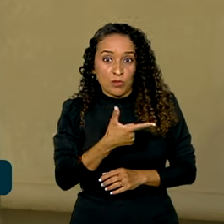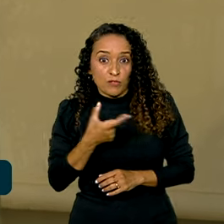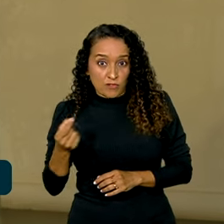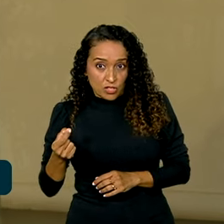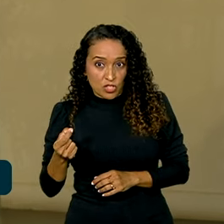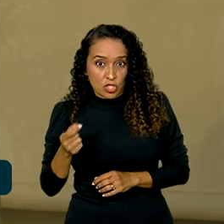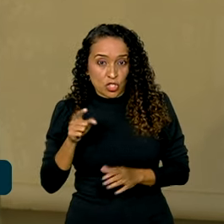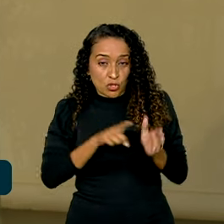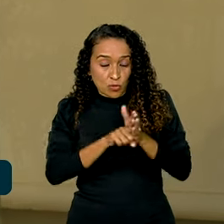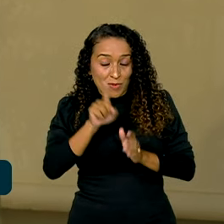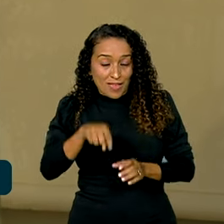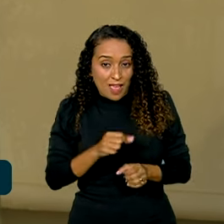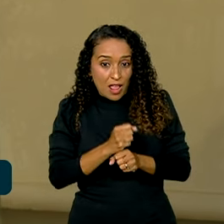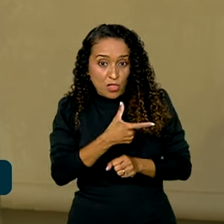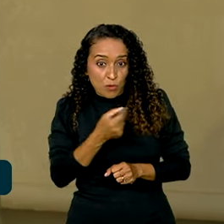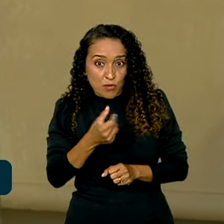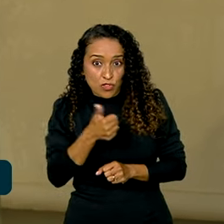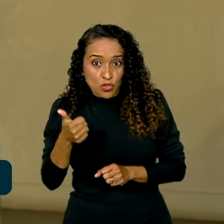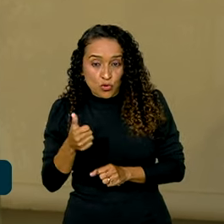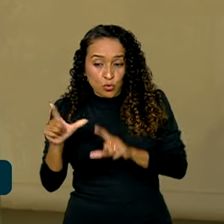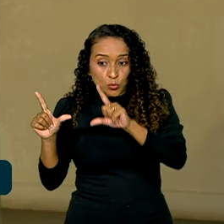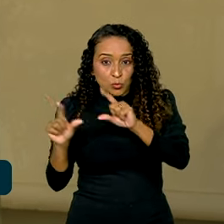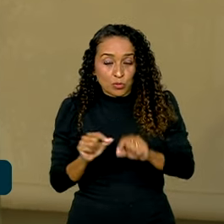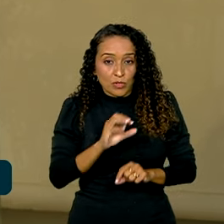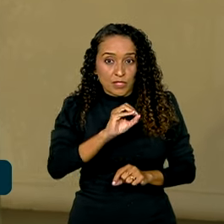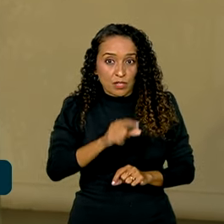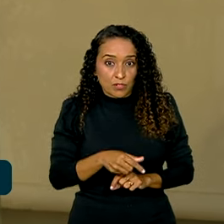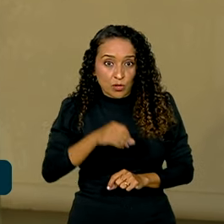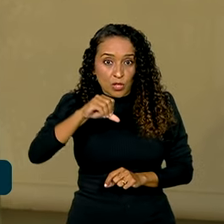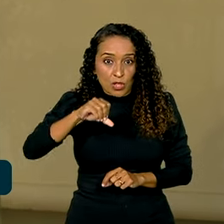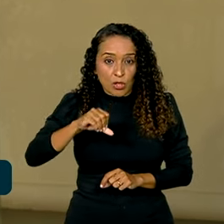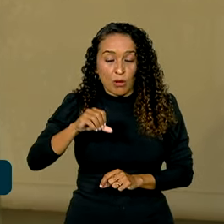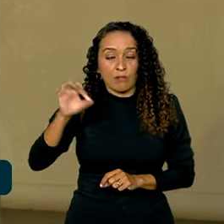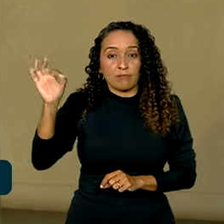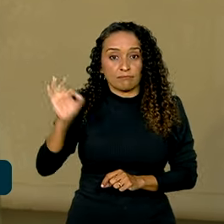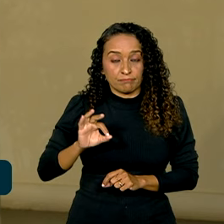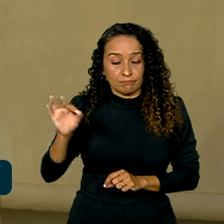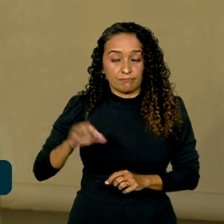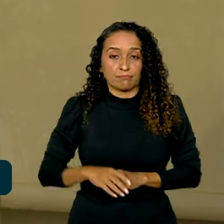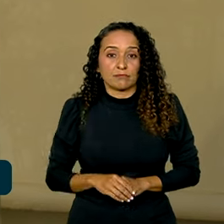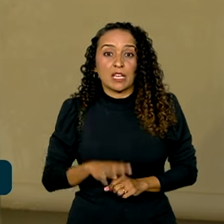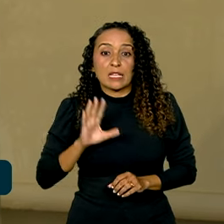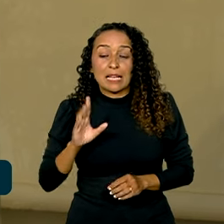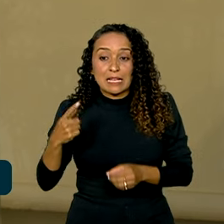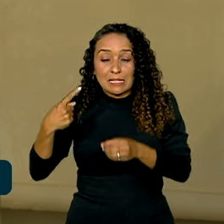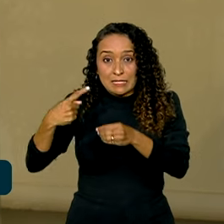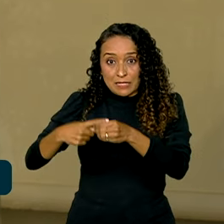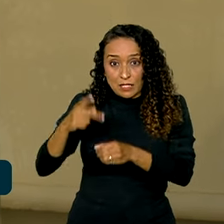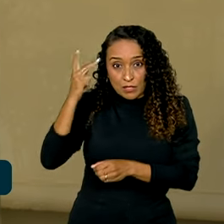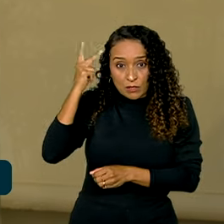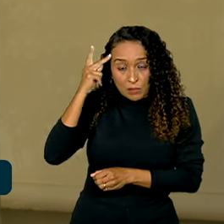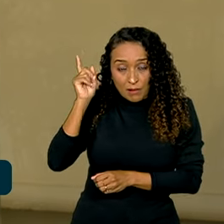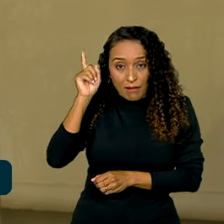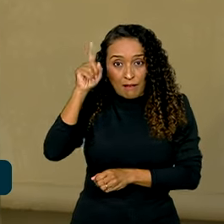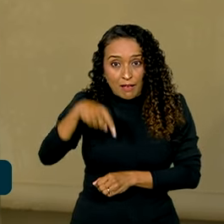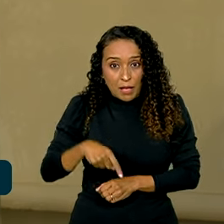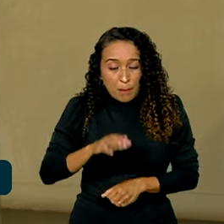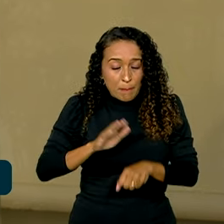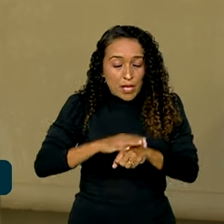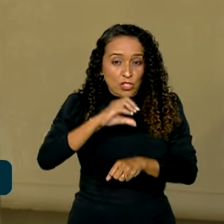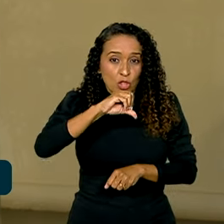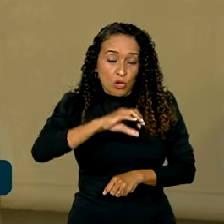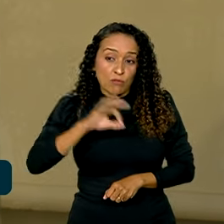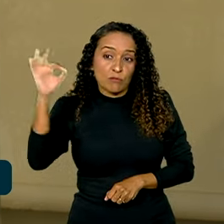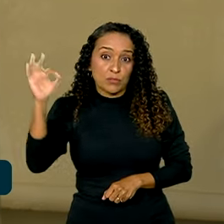pesquisa é de 2001. Um recuo de 0,9 ponto percentual. Já a cidade de São Paulo responde por mais de 9